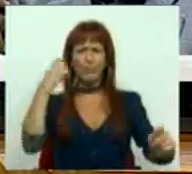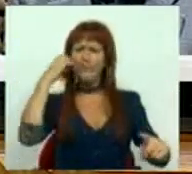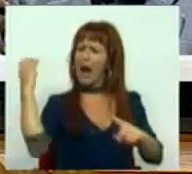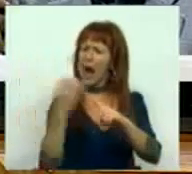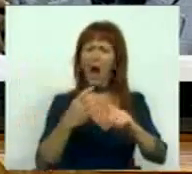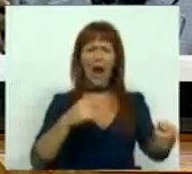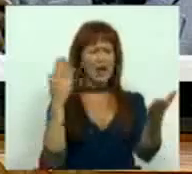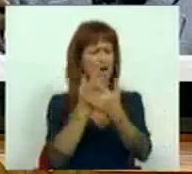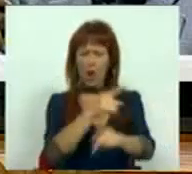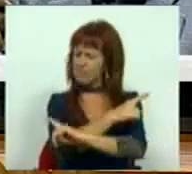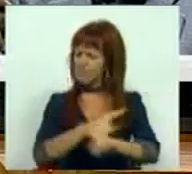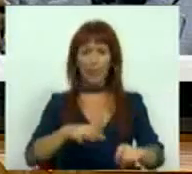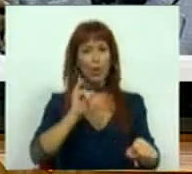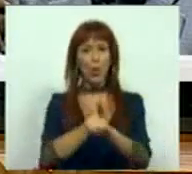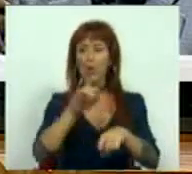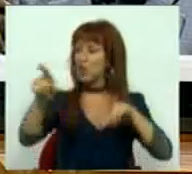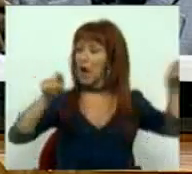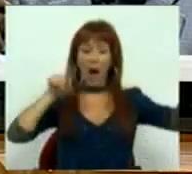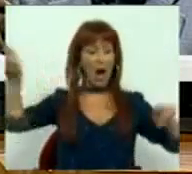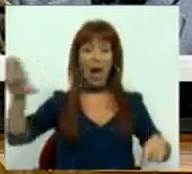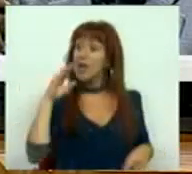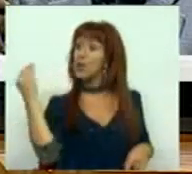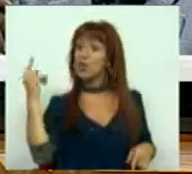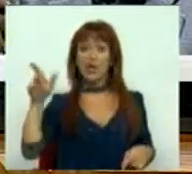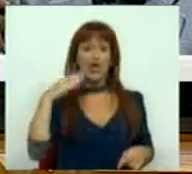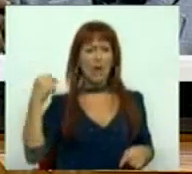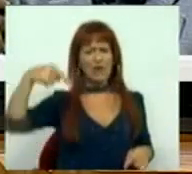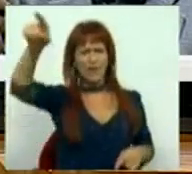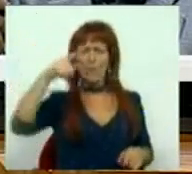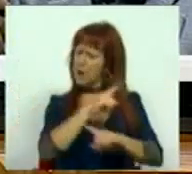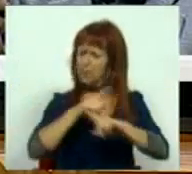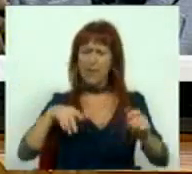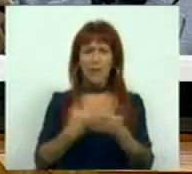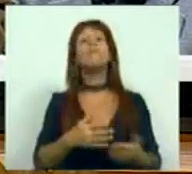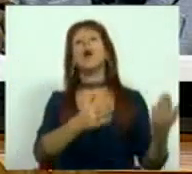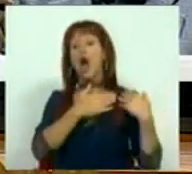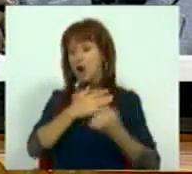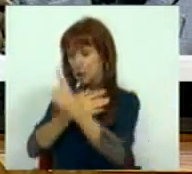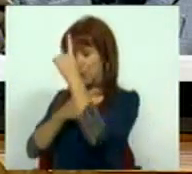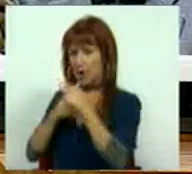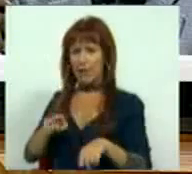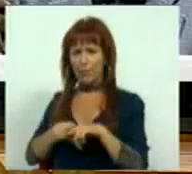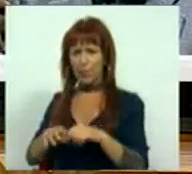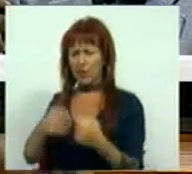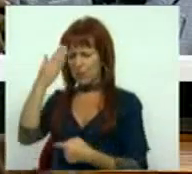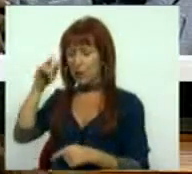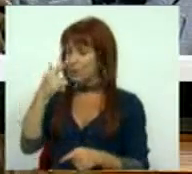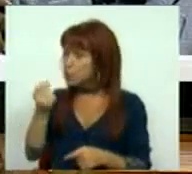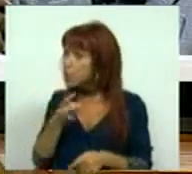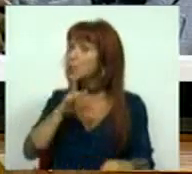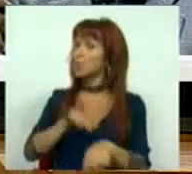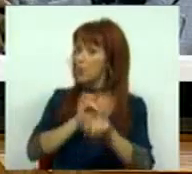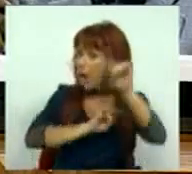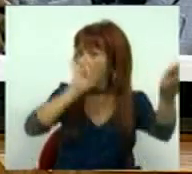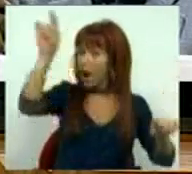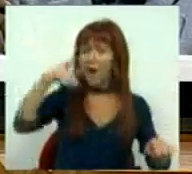preservativos nas escolas e noutros locais frequentados por adolescentes e jovens, é responsável política e moralmente por muitas das infecções